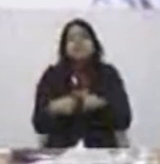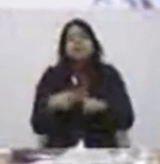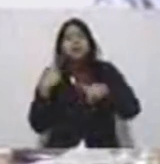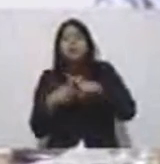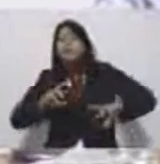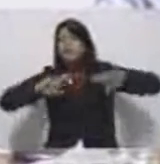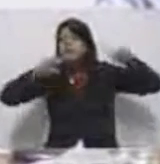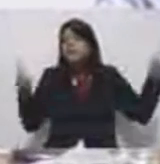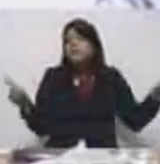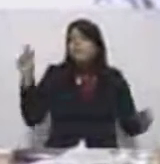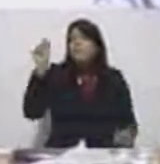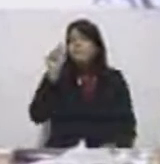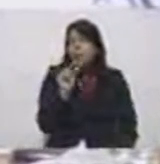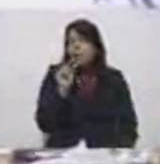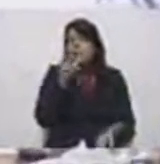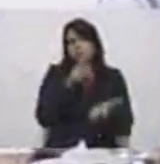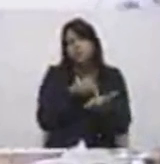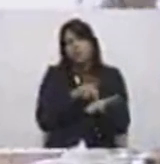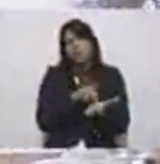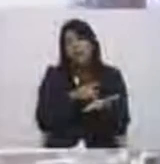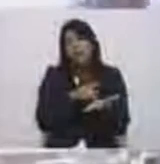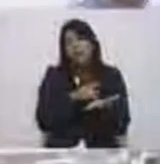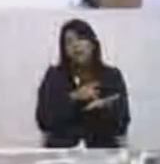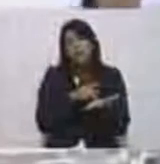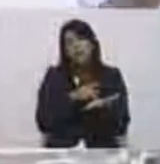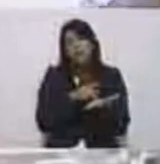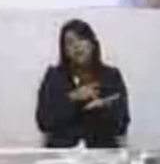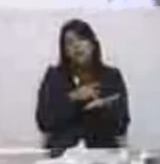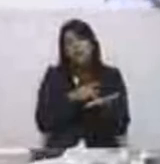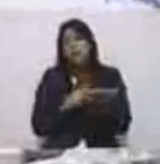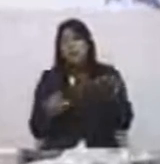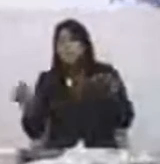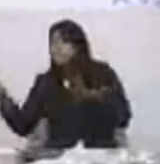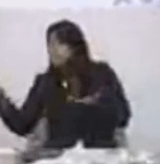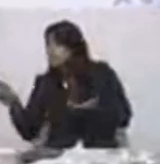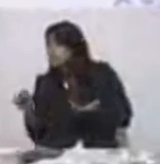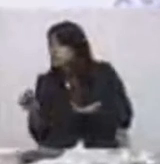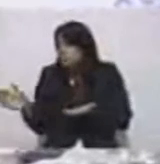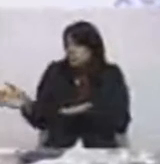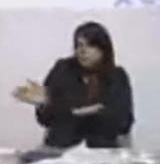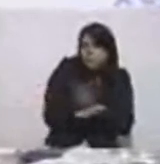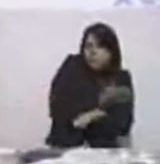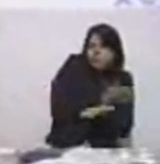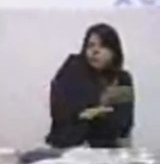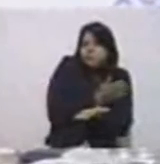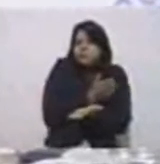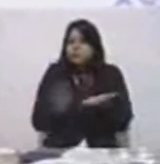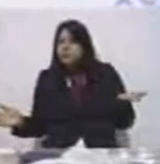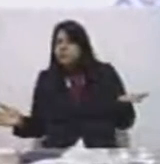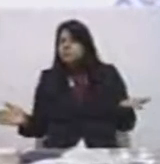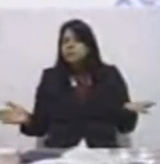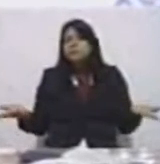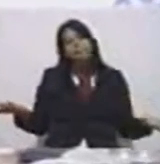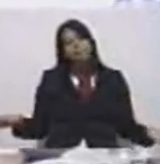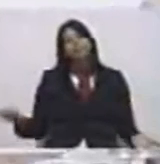a diferença foi tão pequena que bastaria tirar um vadinho de lá e passar para cá, e o Clauri teria ganhado a